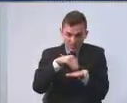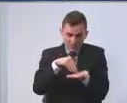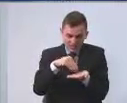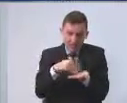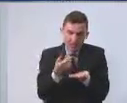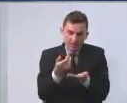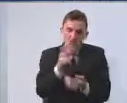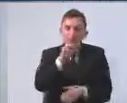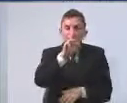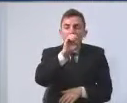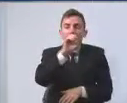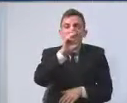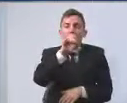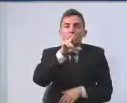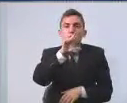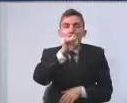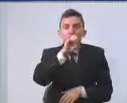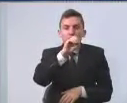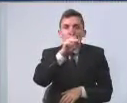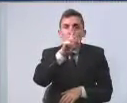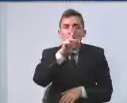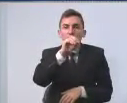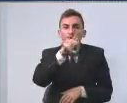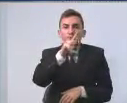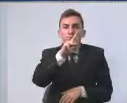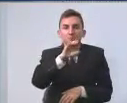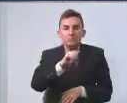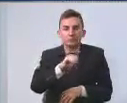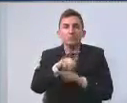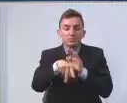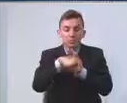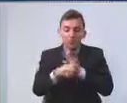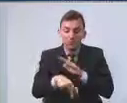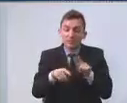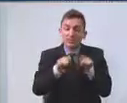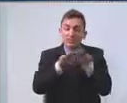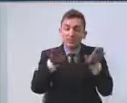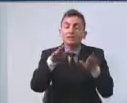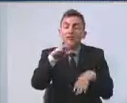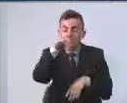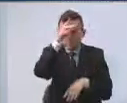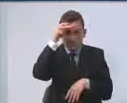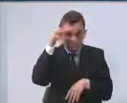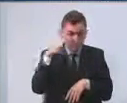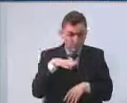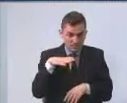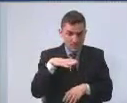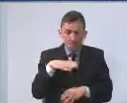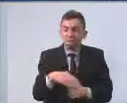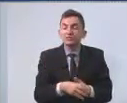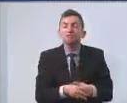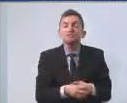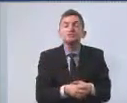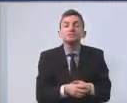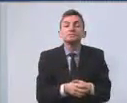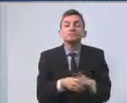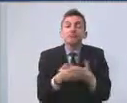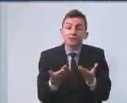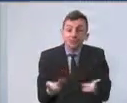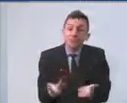o próprio nome já diz, são recursos da própria cidade e que